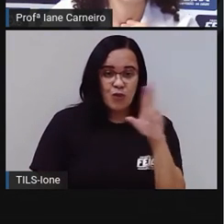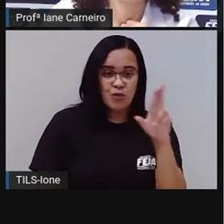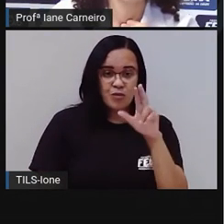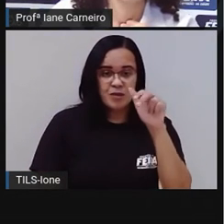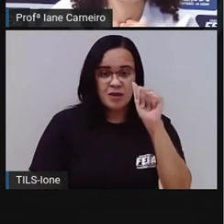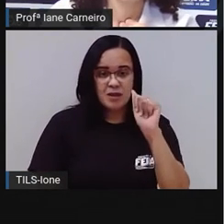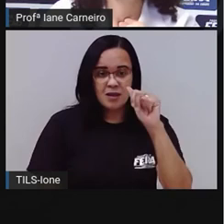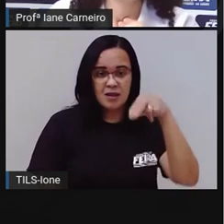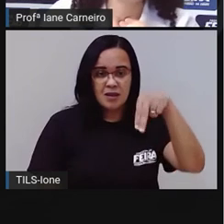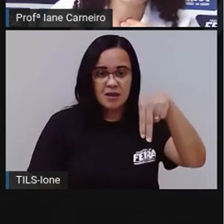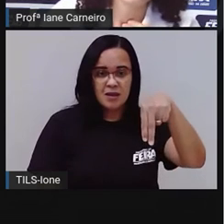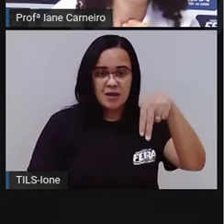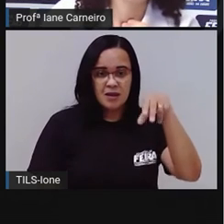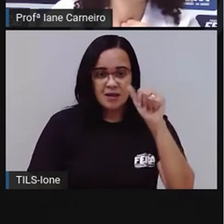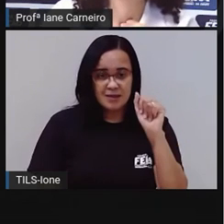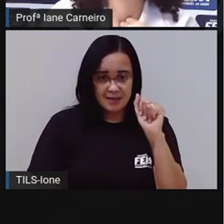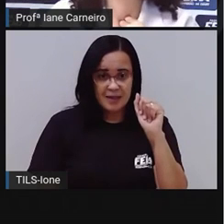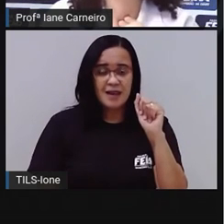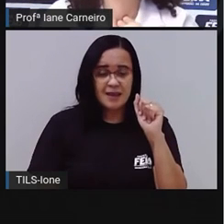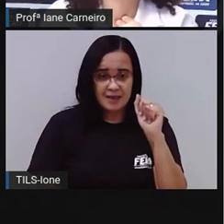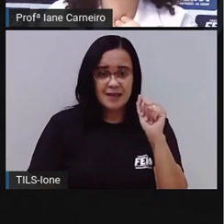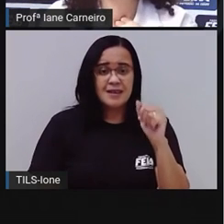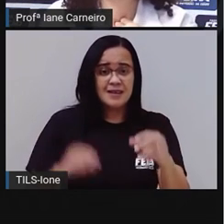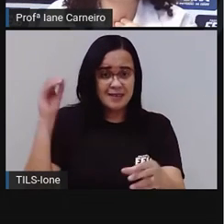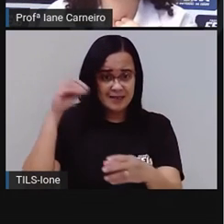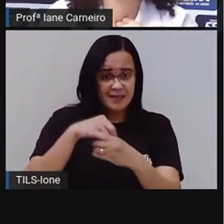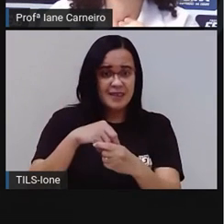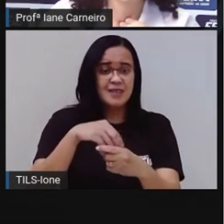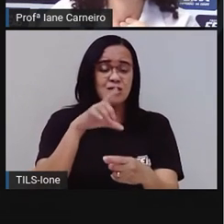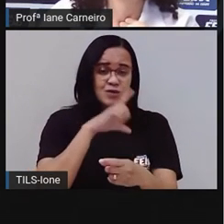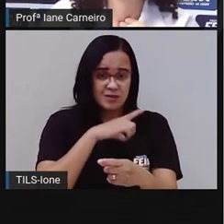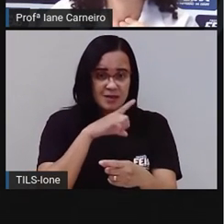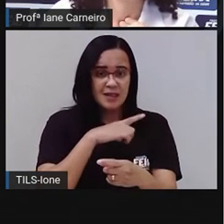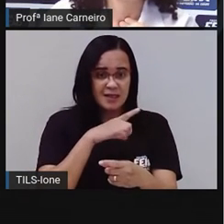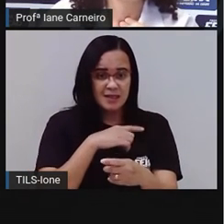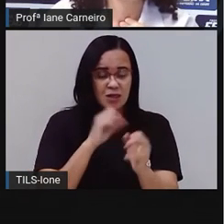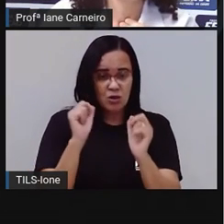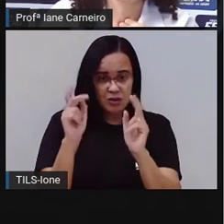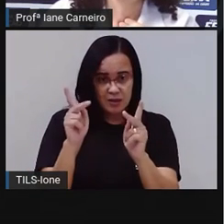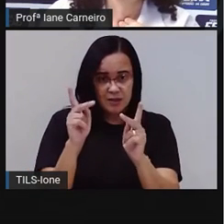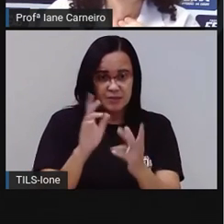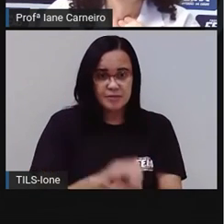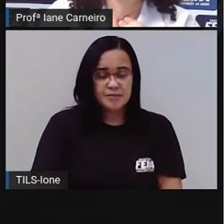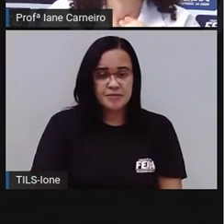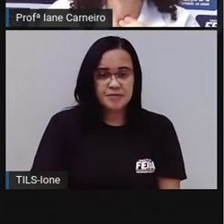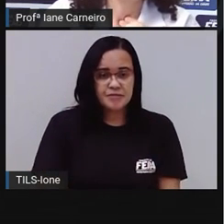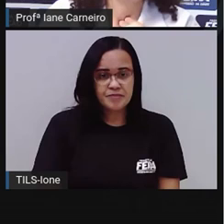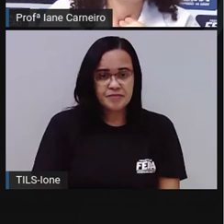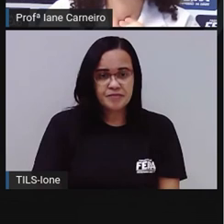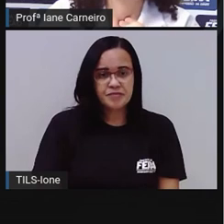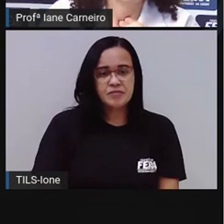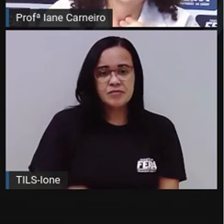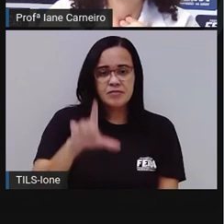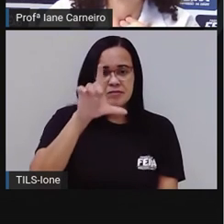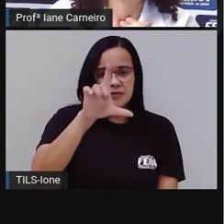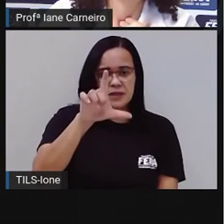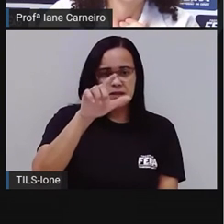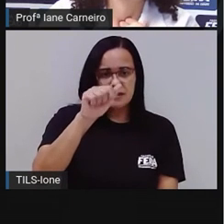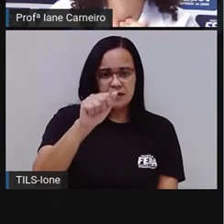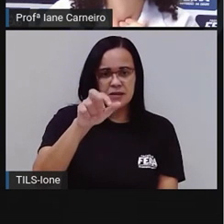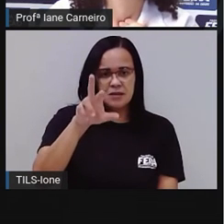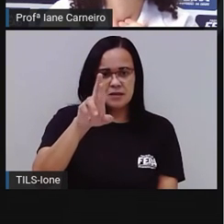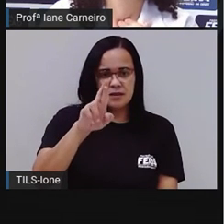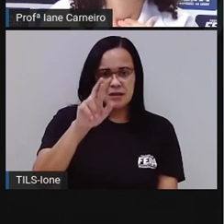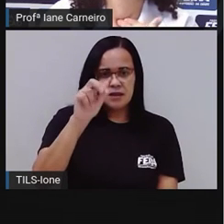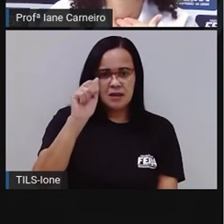Tá certo, ó? Dentro do nome banana. Tá certo? E aqui na palavra laranja,